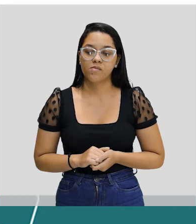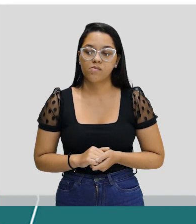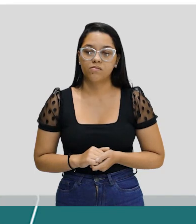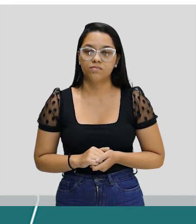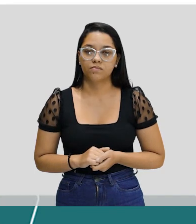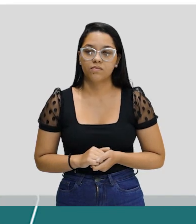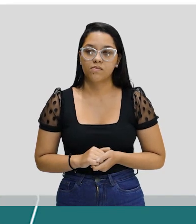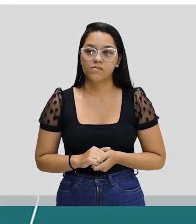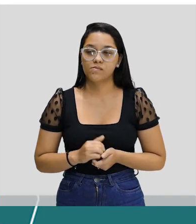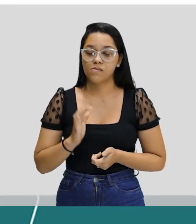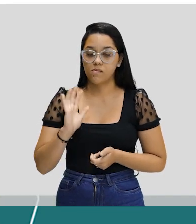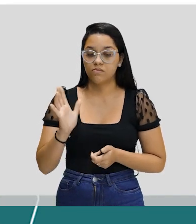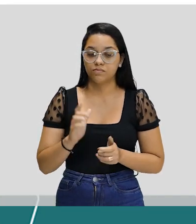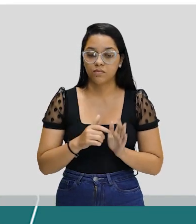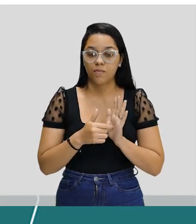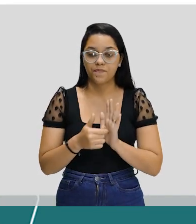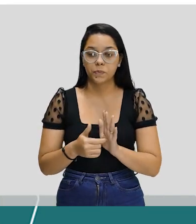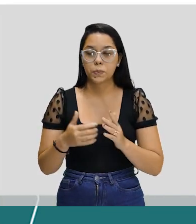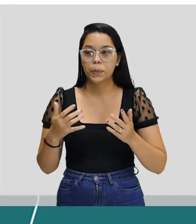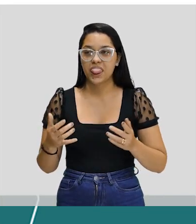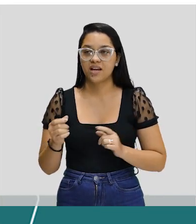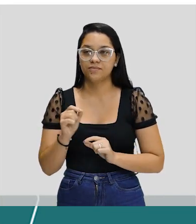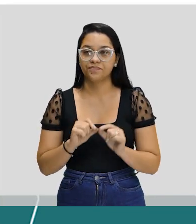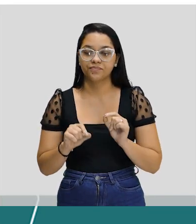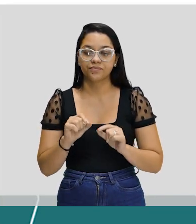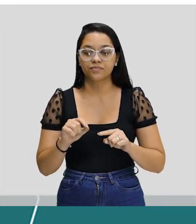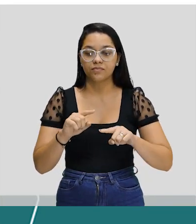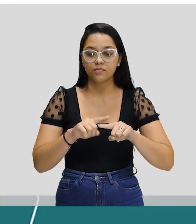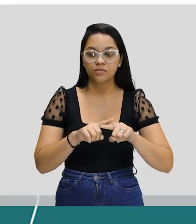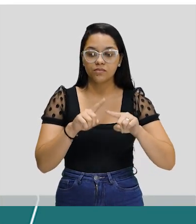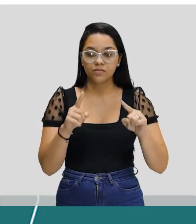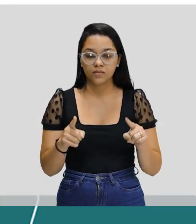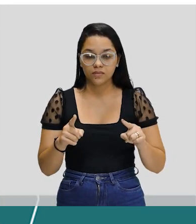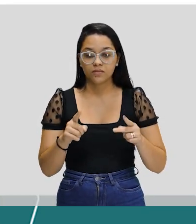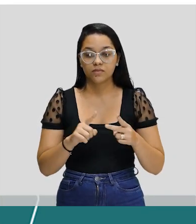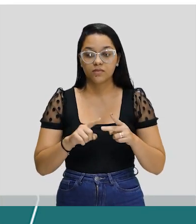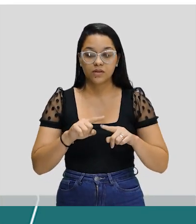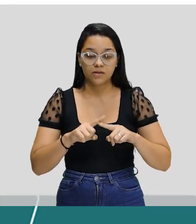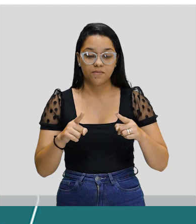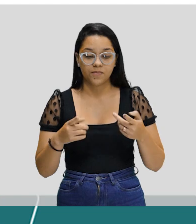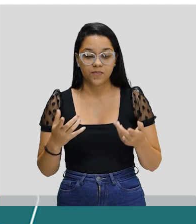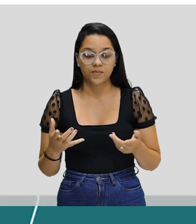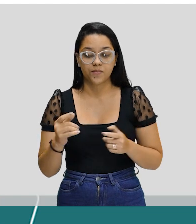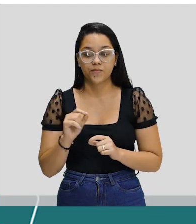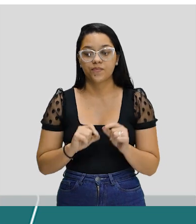não destaquei, eu botei destacadas, mas eu vou dizer quais são. Mas e mas aqui.